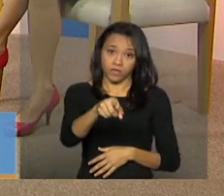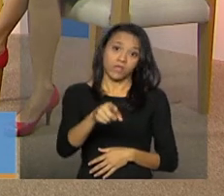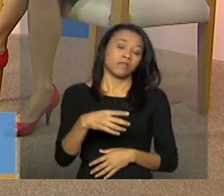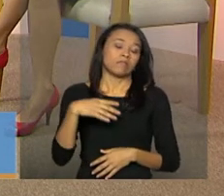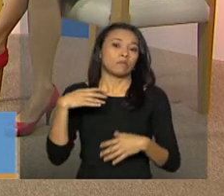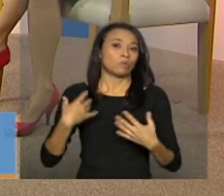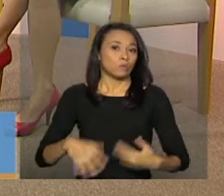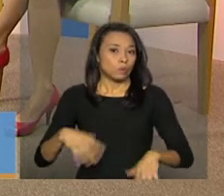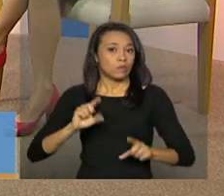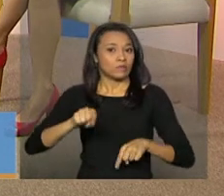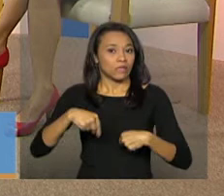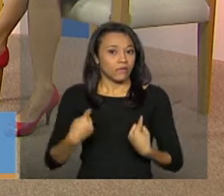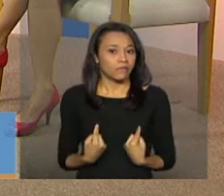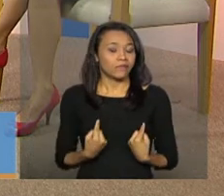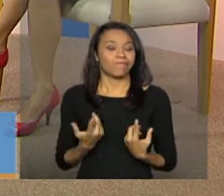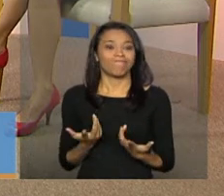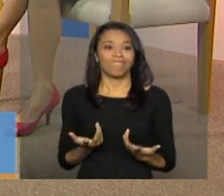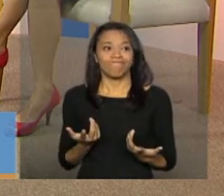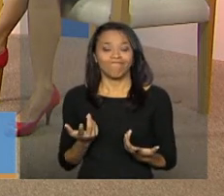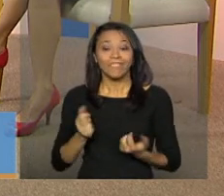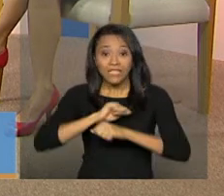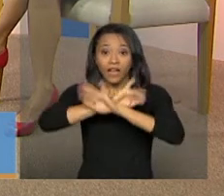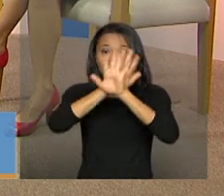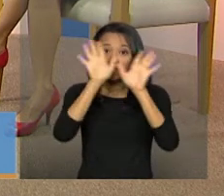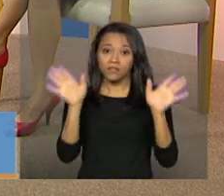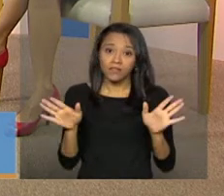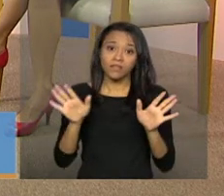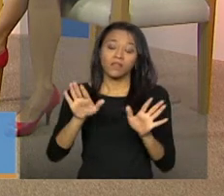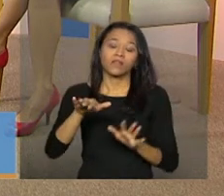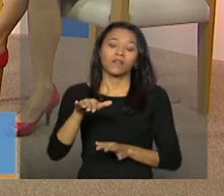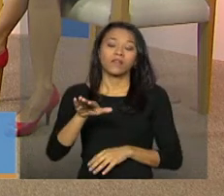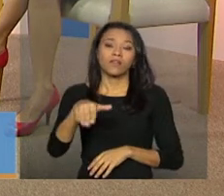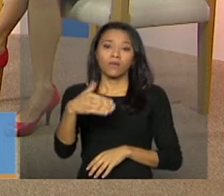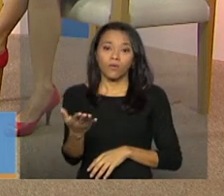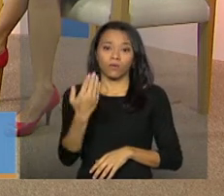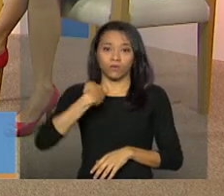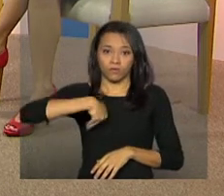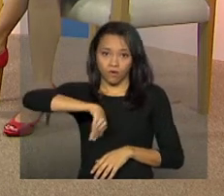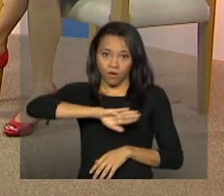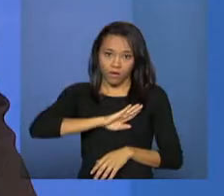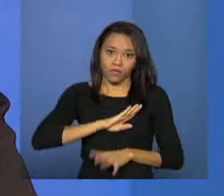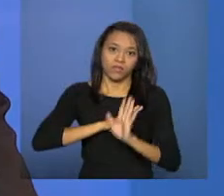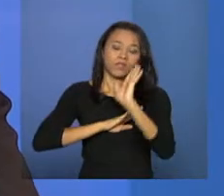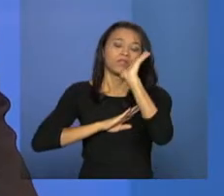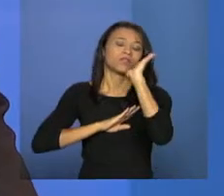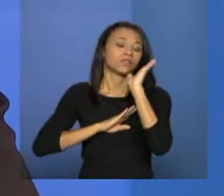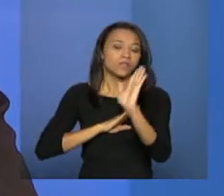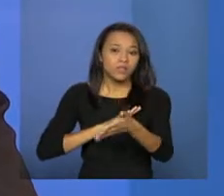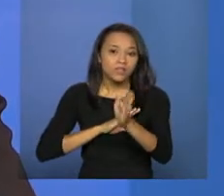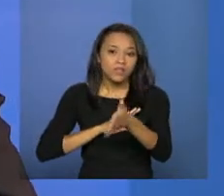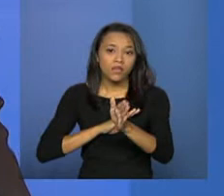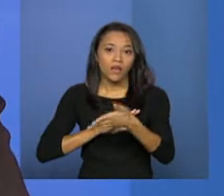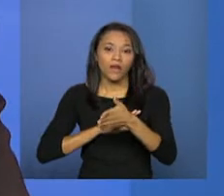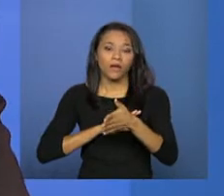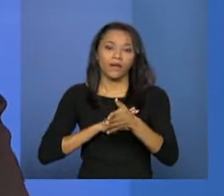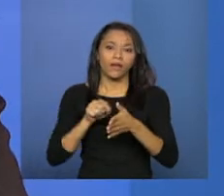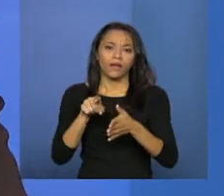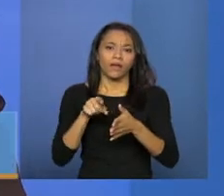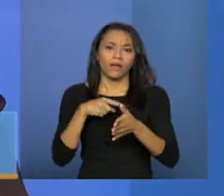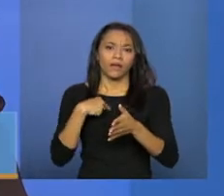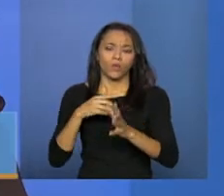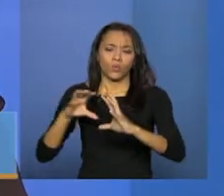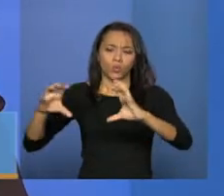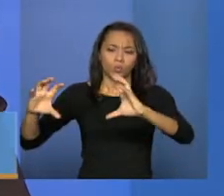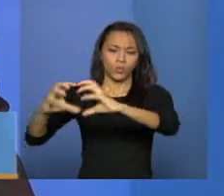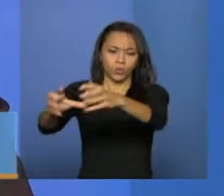deixar claro que eu acho que é importante a gente consolidar, de fato, as nossas equipes de referência